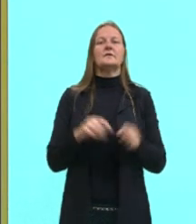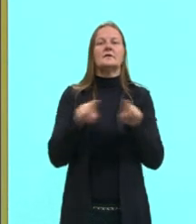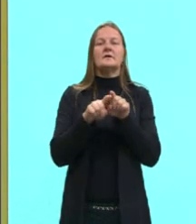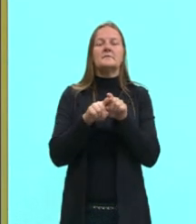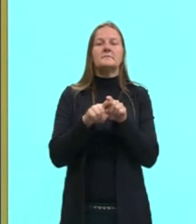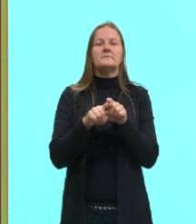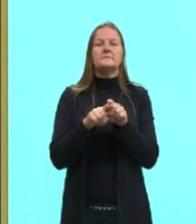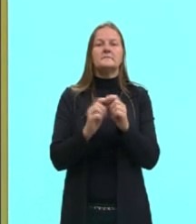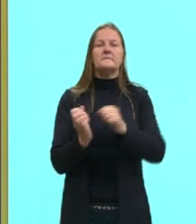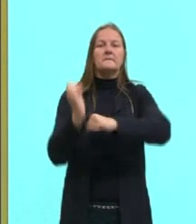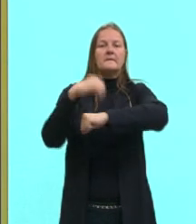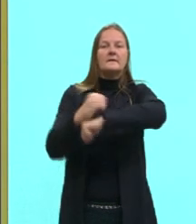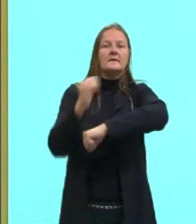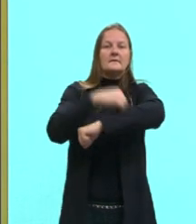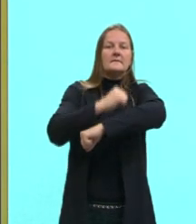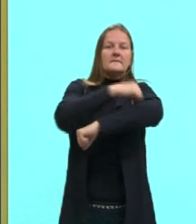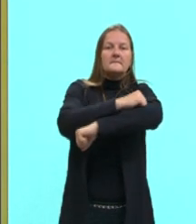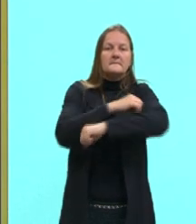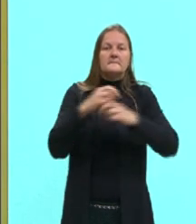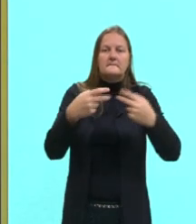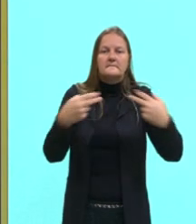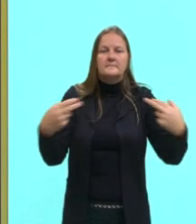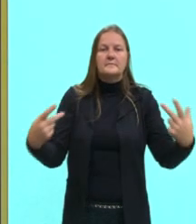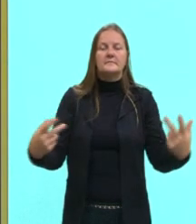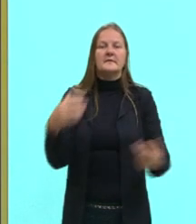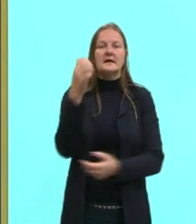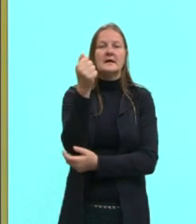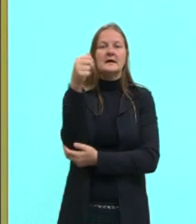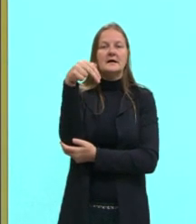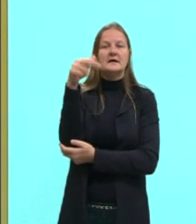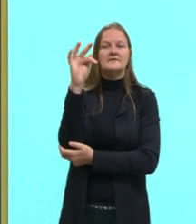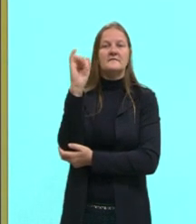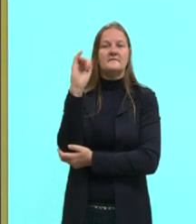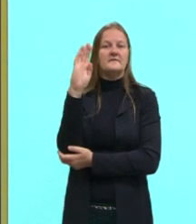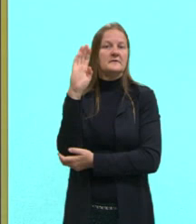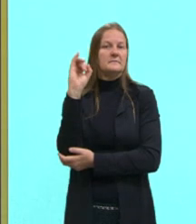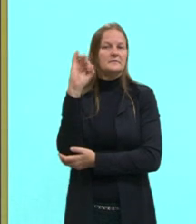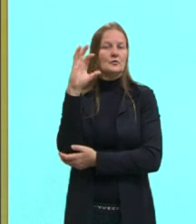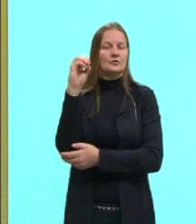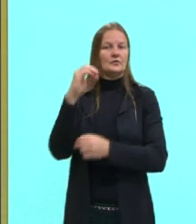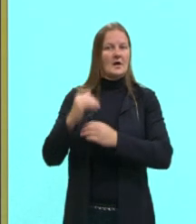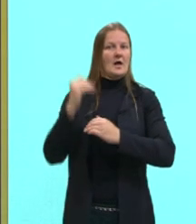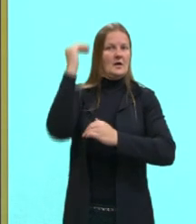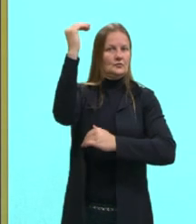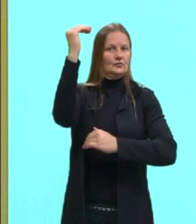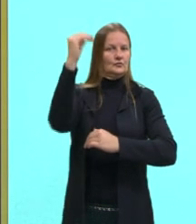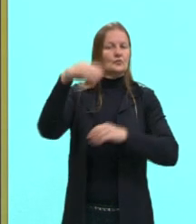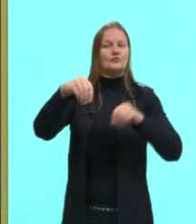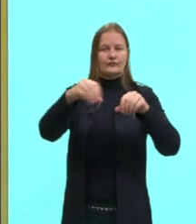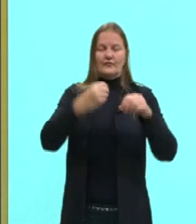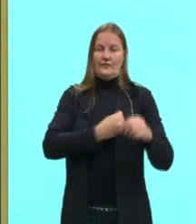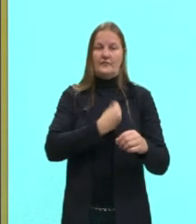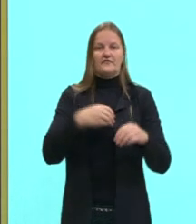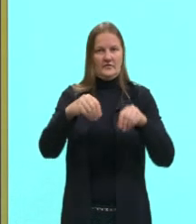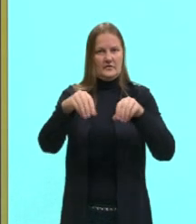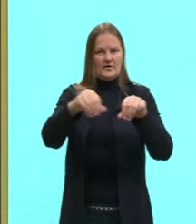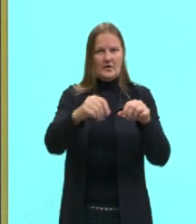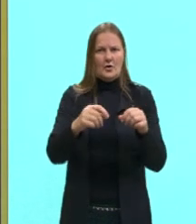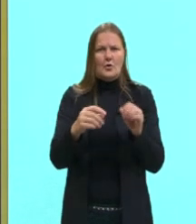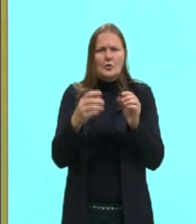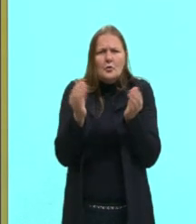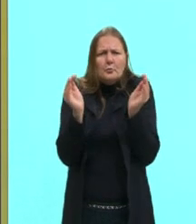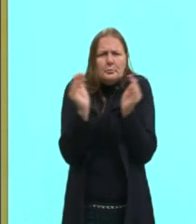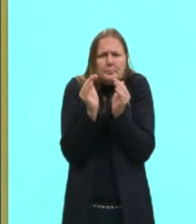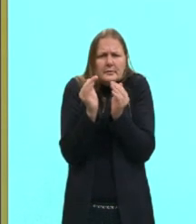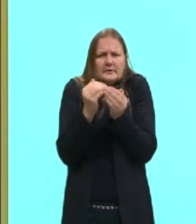Amfíbios são terrestres na vida adulta, tá? Quando eles são filhotes,